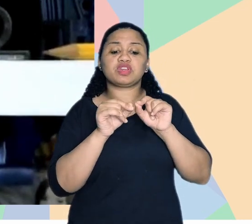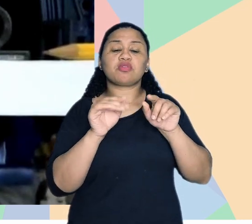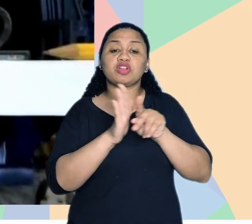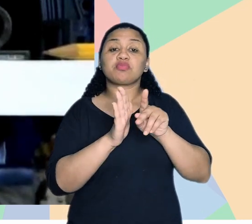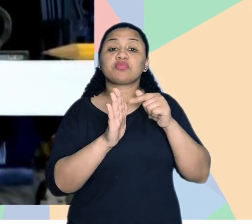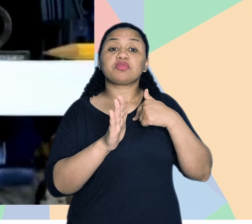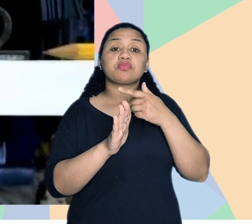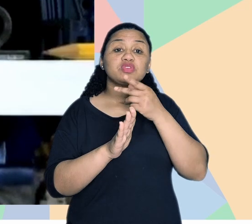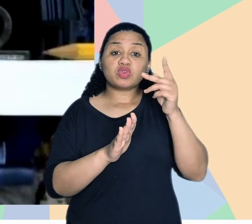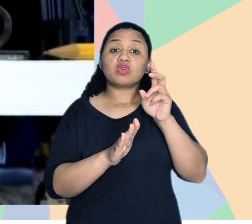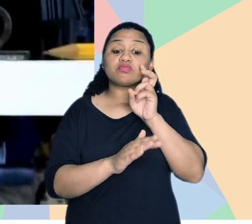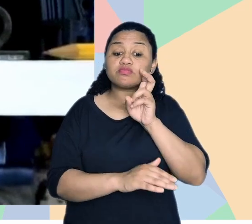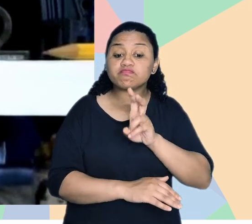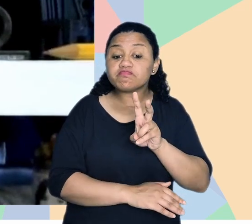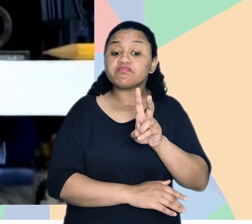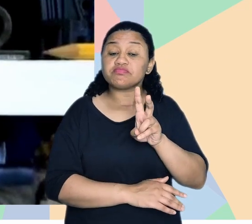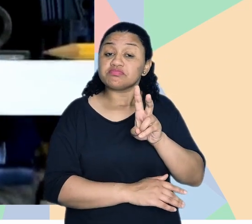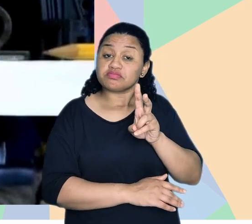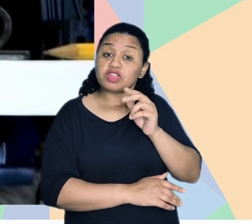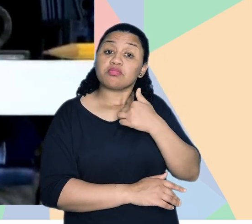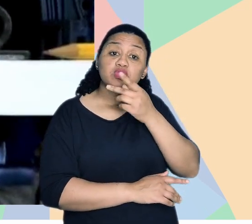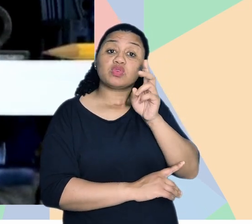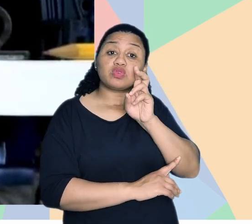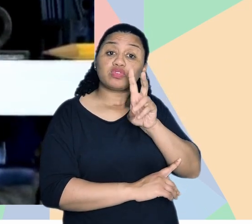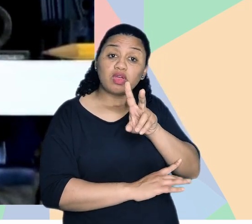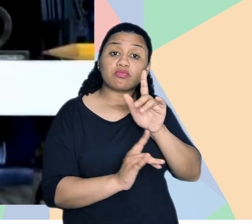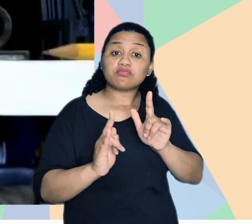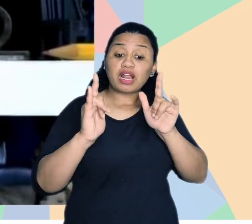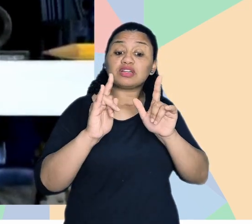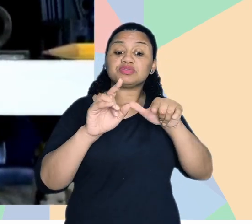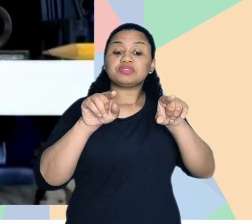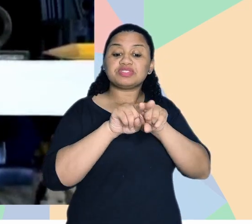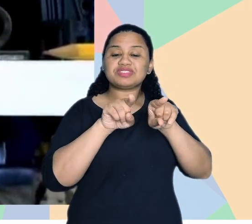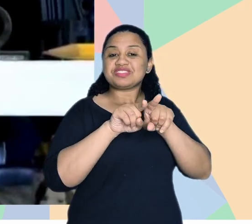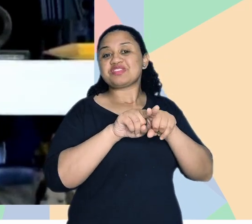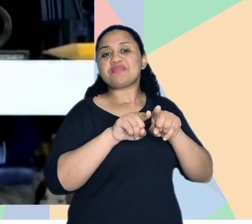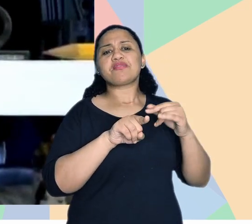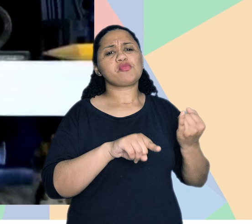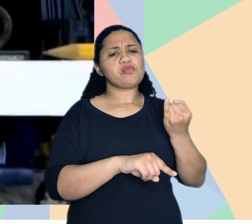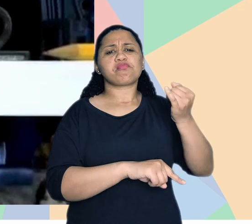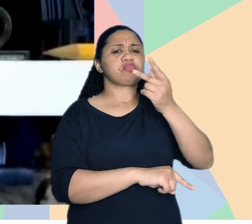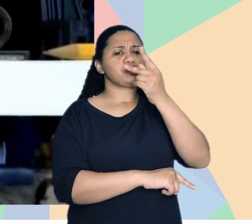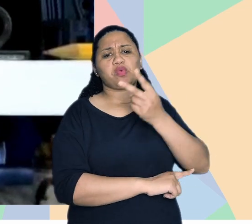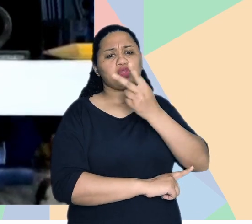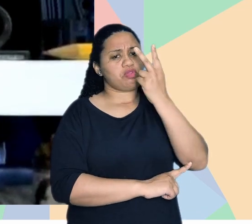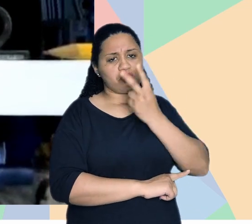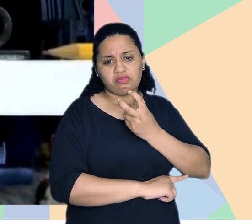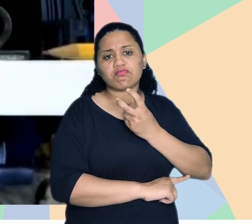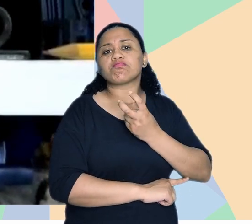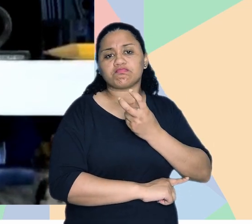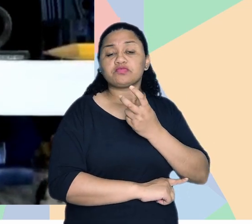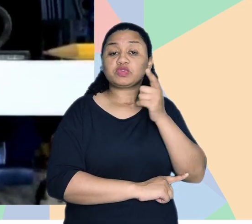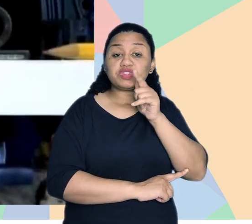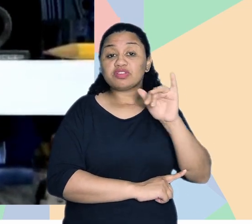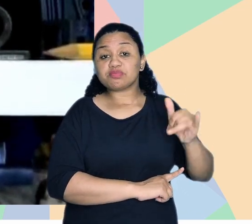gente buscou fazer com que servisse para uma pessoa que enxergasse, fosse interessante para uma pessoa que está enxergando ali o edifício, e essencial para uma pessoa que